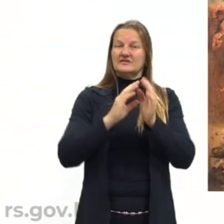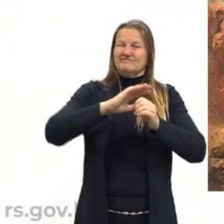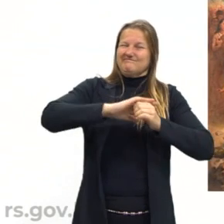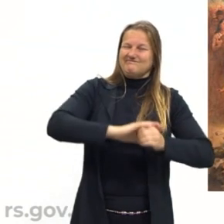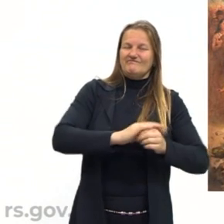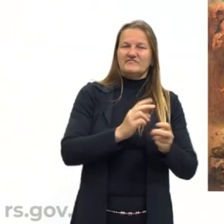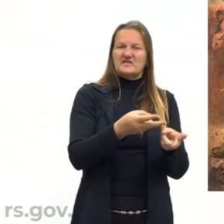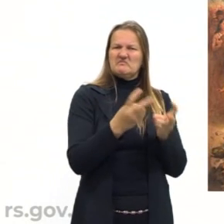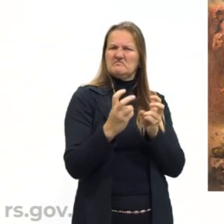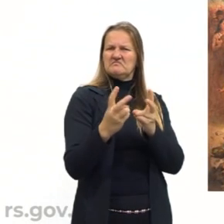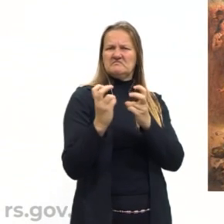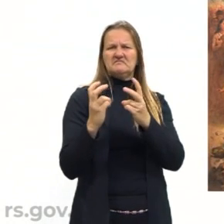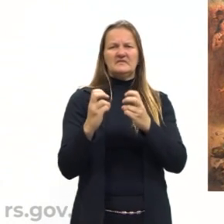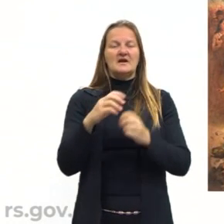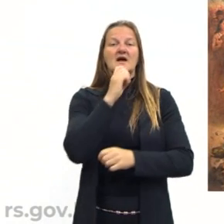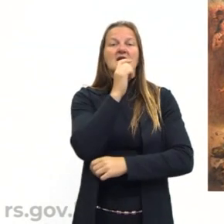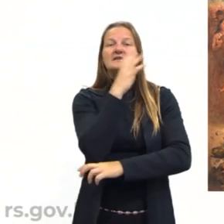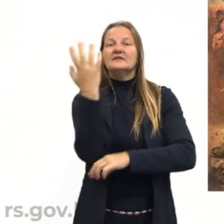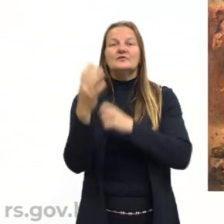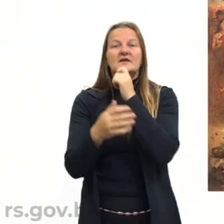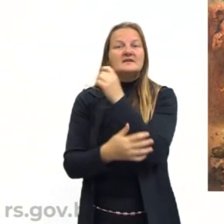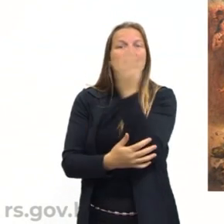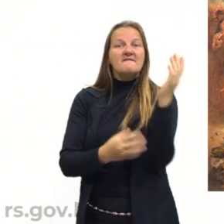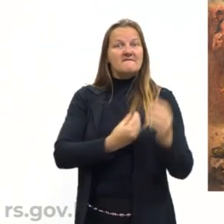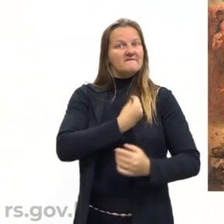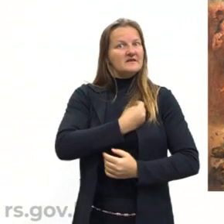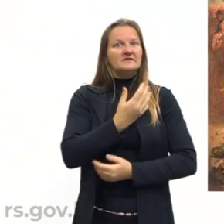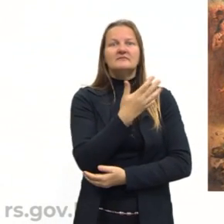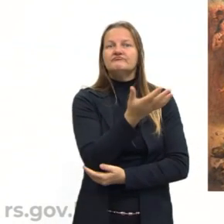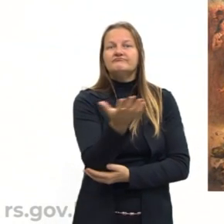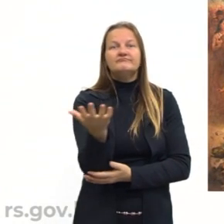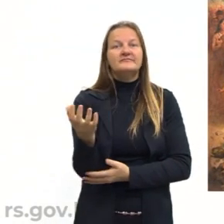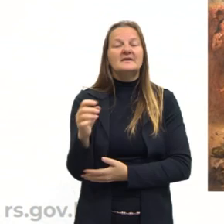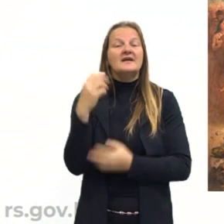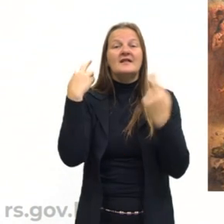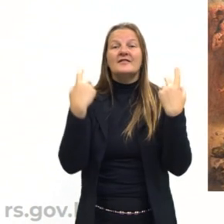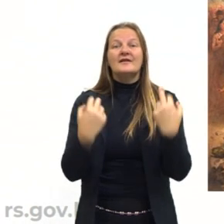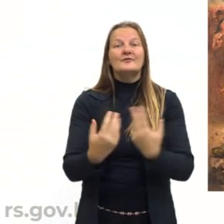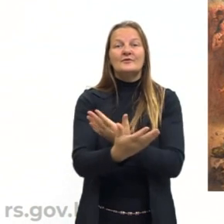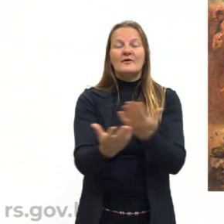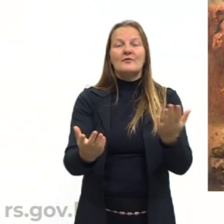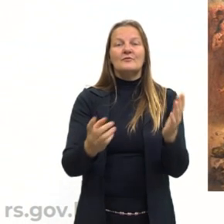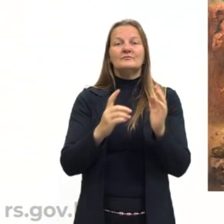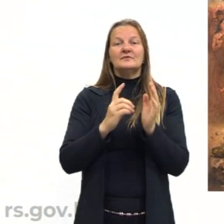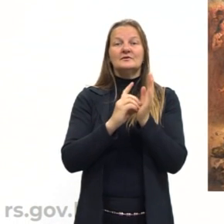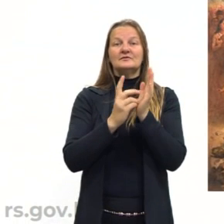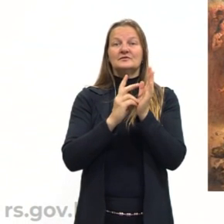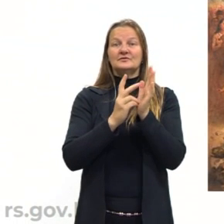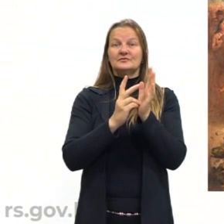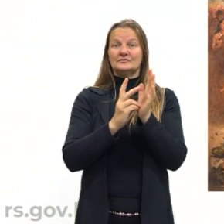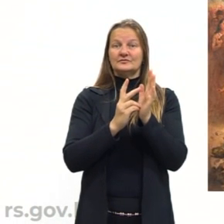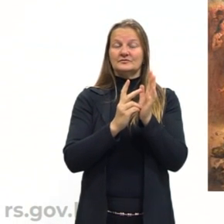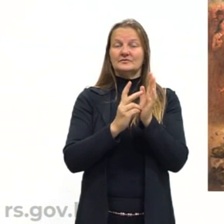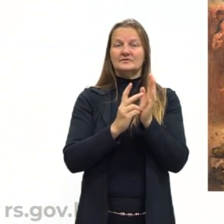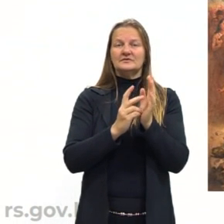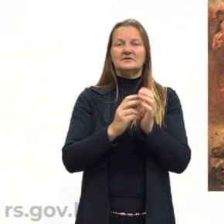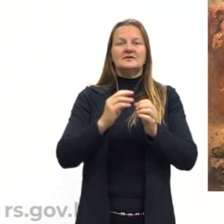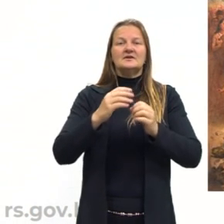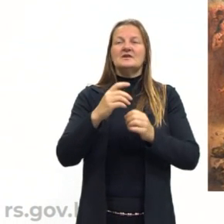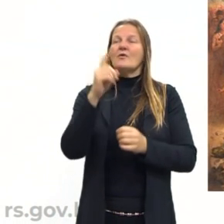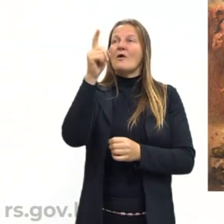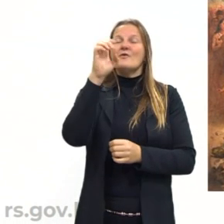natureza do lugar onde eles habitavam? Porque esses indígenas eram selvagens, os portugueses estavam trazendo a